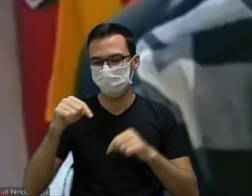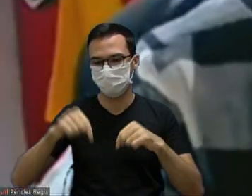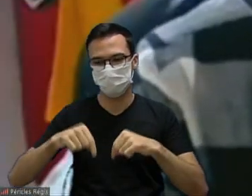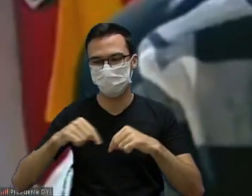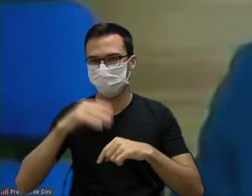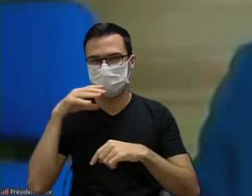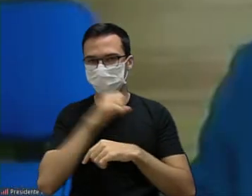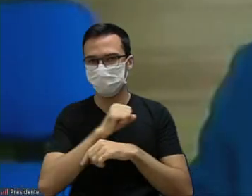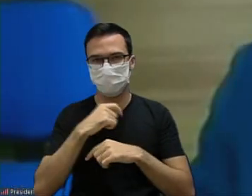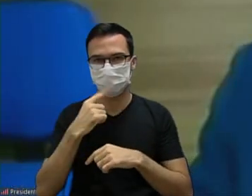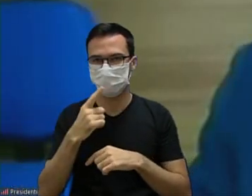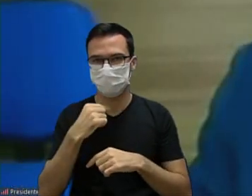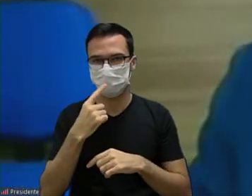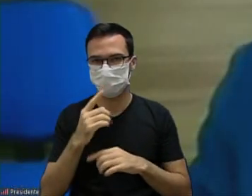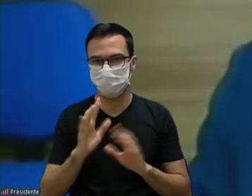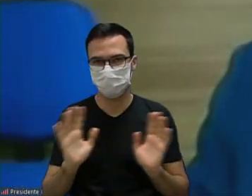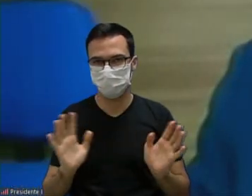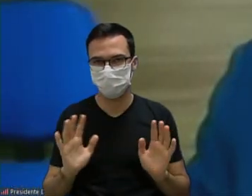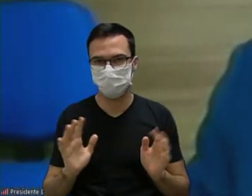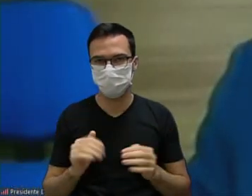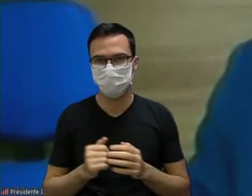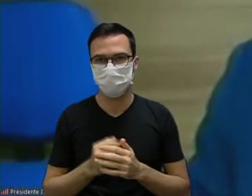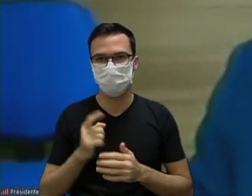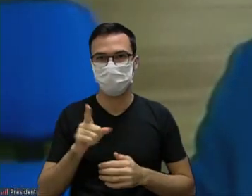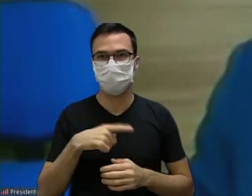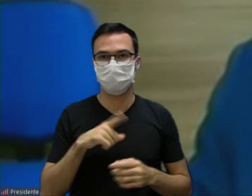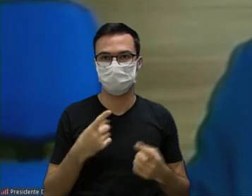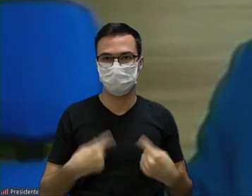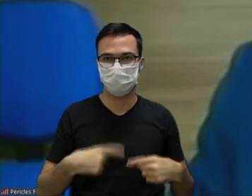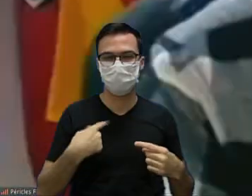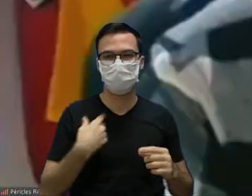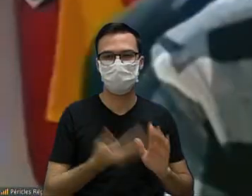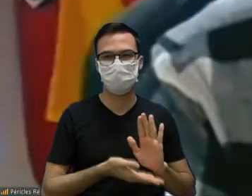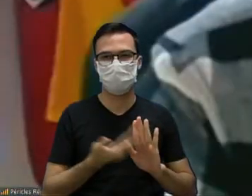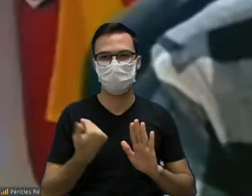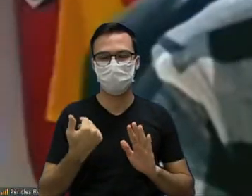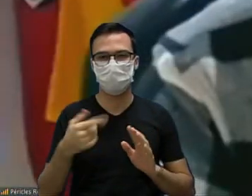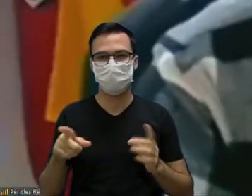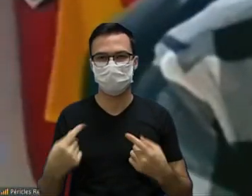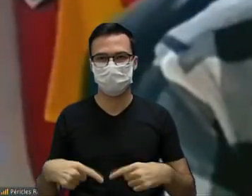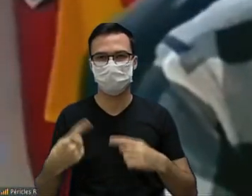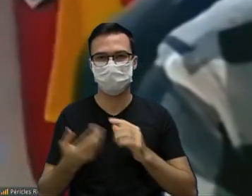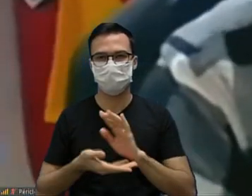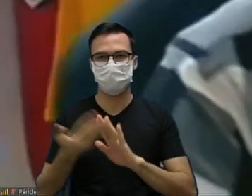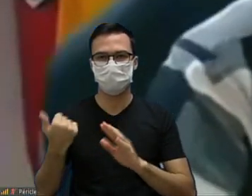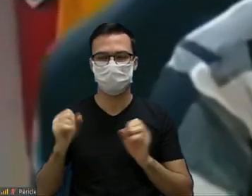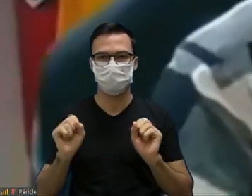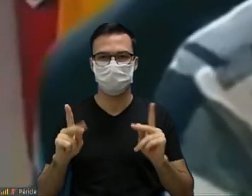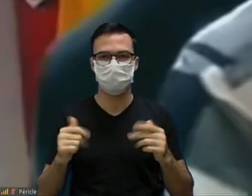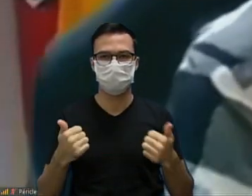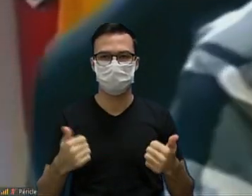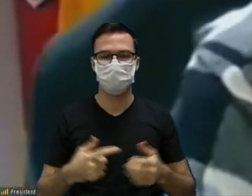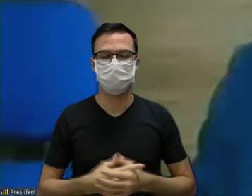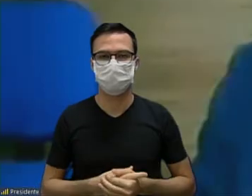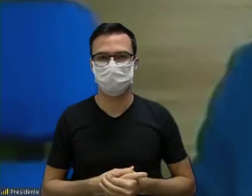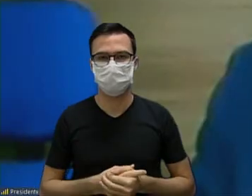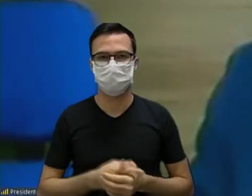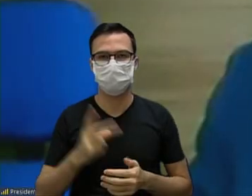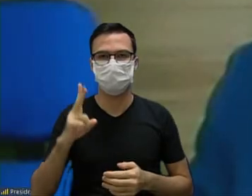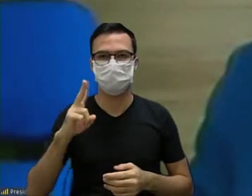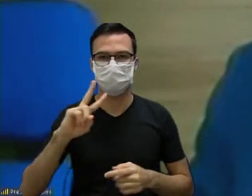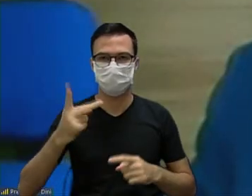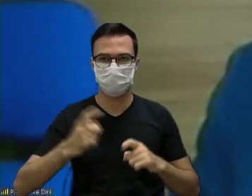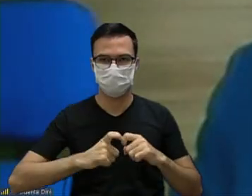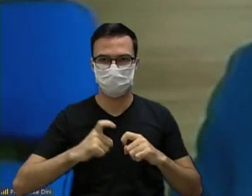foi aprovado vereador então na segunda discussão eu peço a retirada ah sim sim obrigado doutor ele